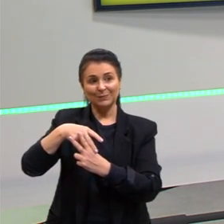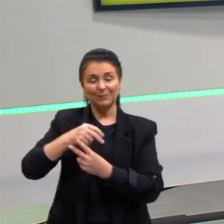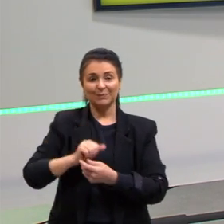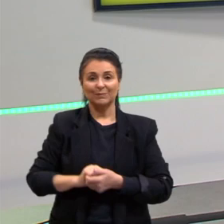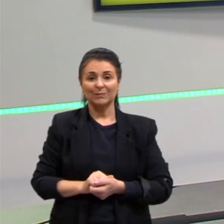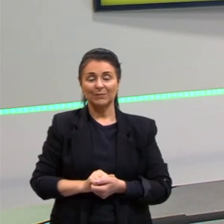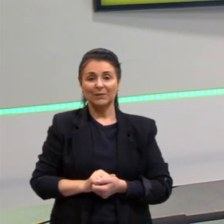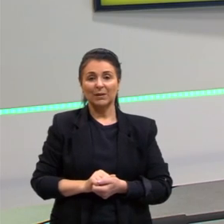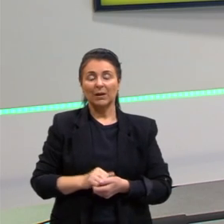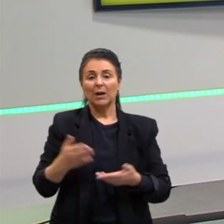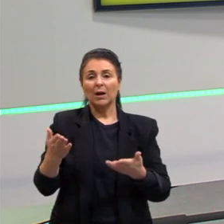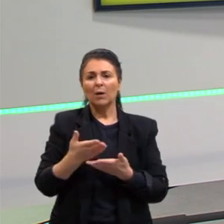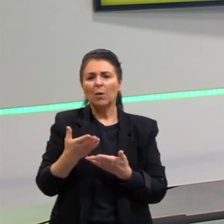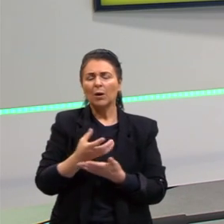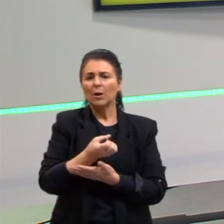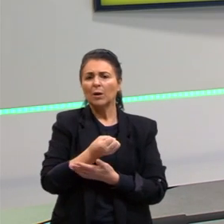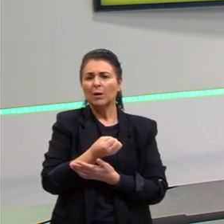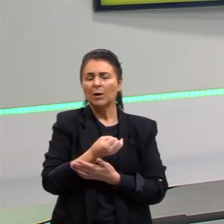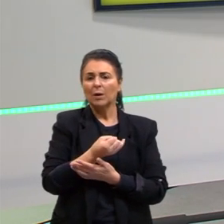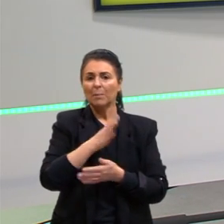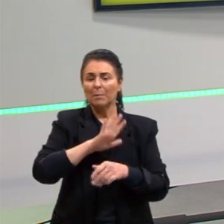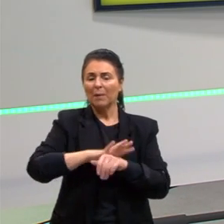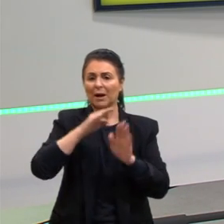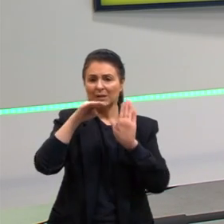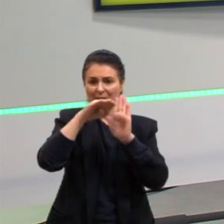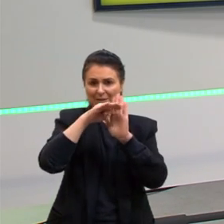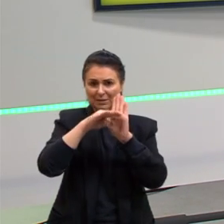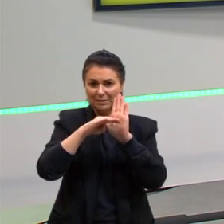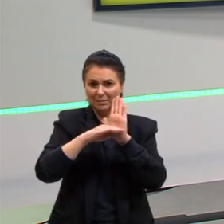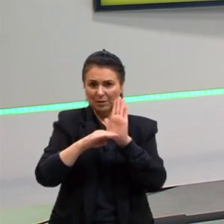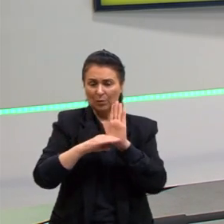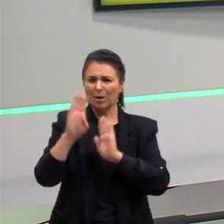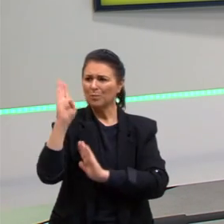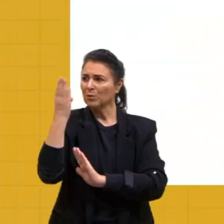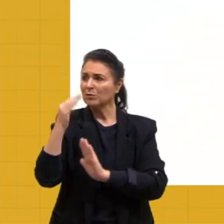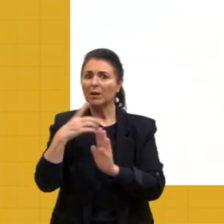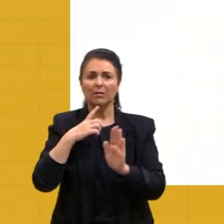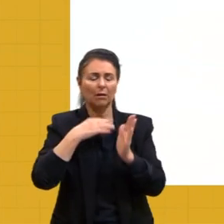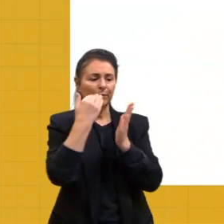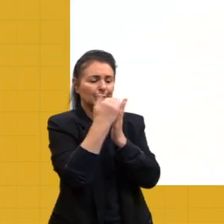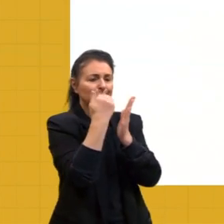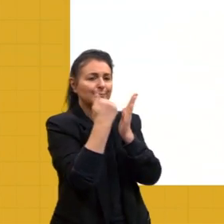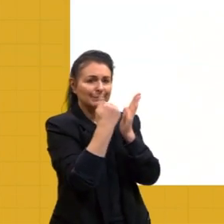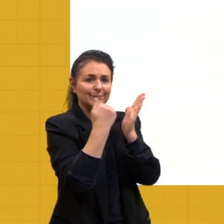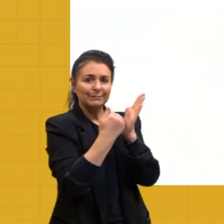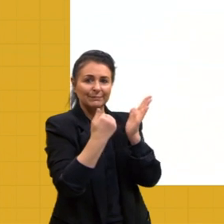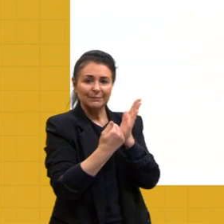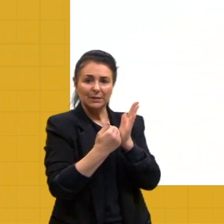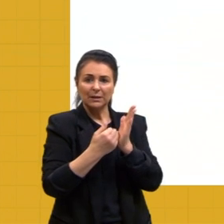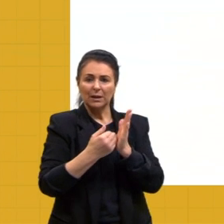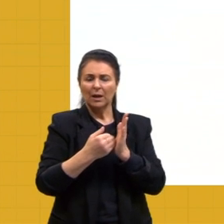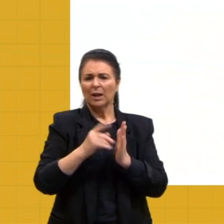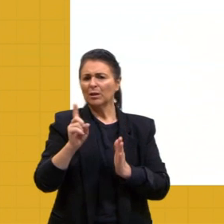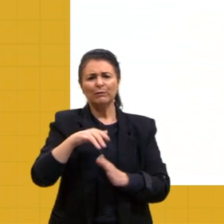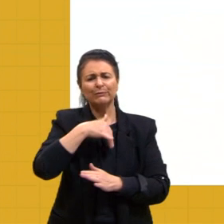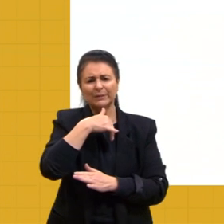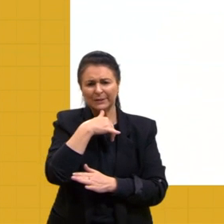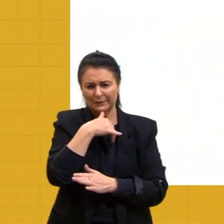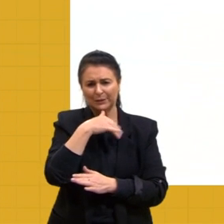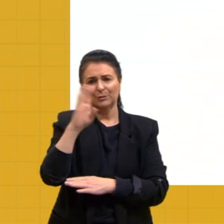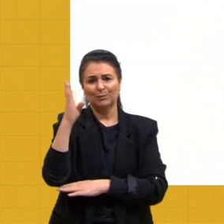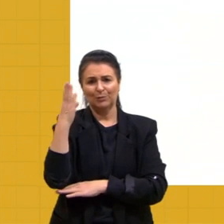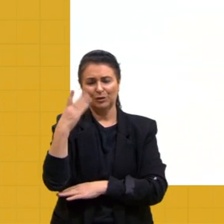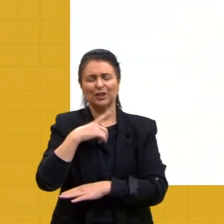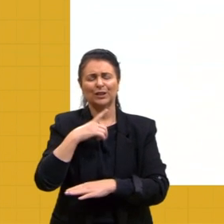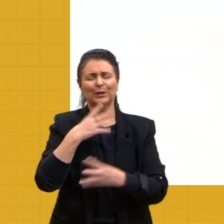de acordo com a quantidade, mais classificação. Ih, como a biologia classifica, né? Gente, não fiquem chateados com a biologia de tanta